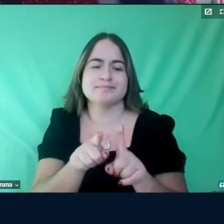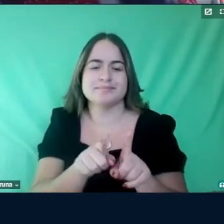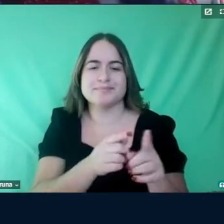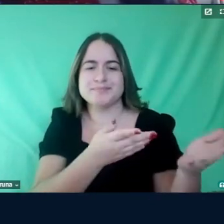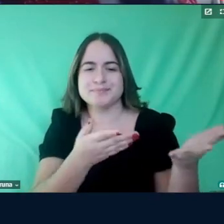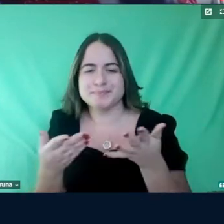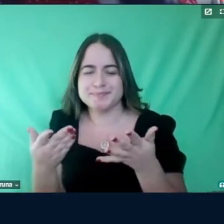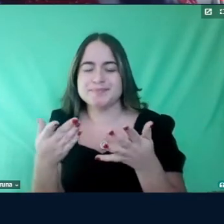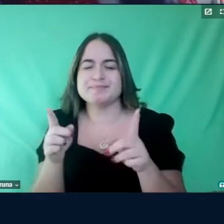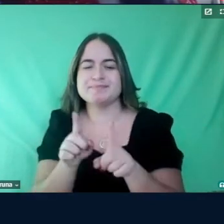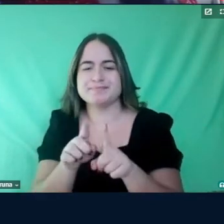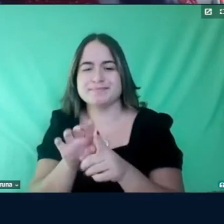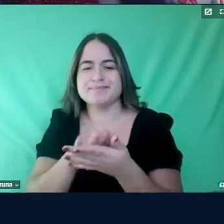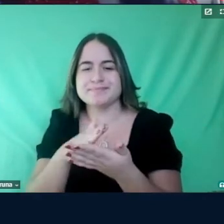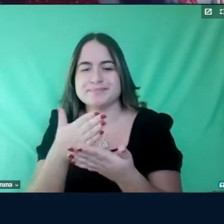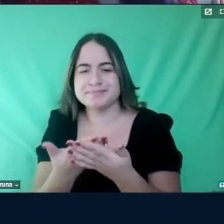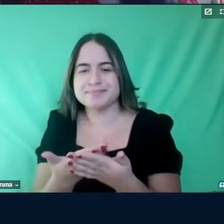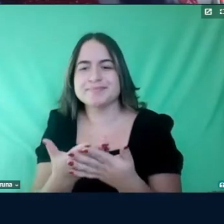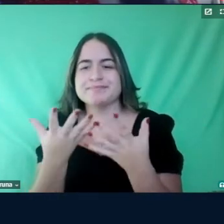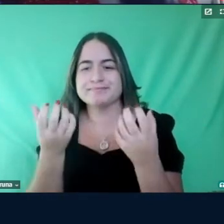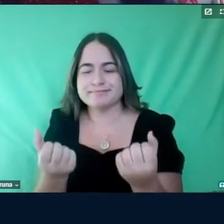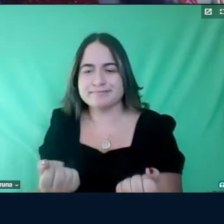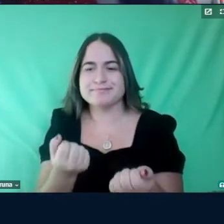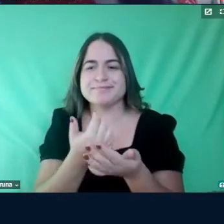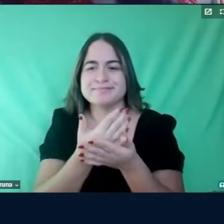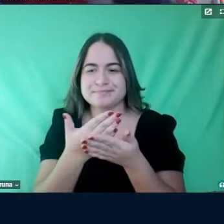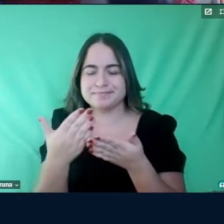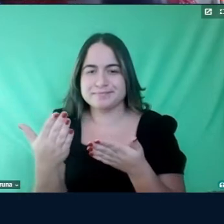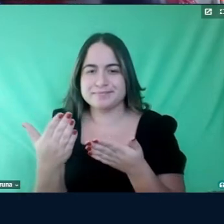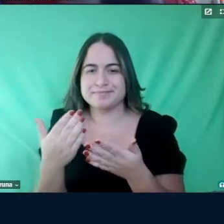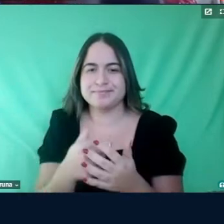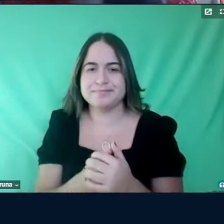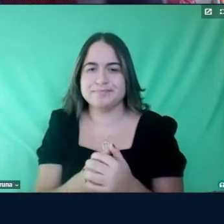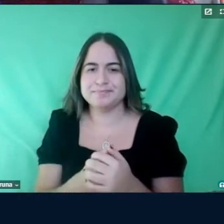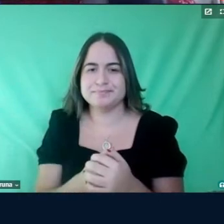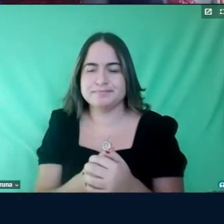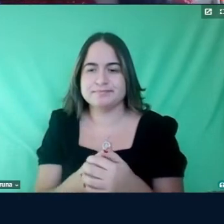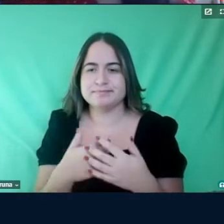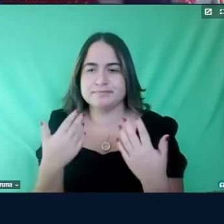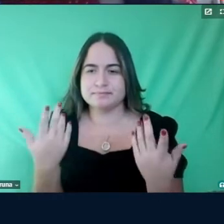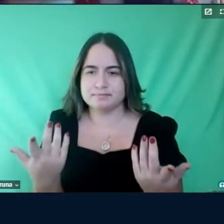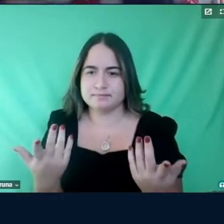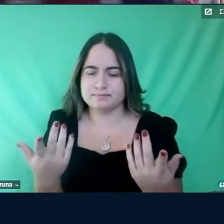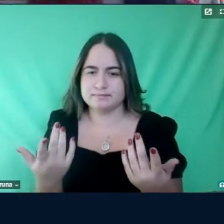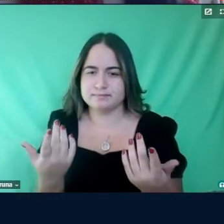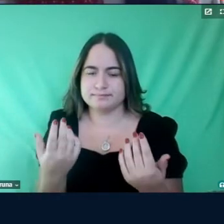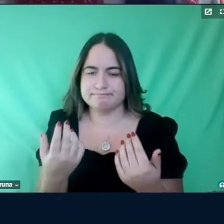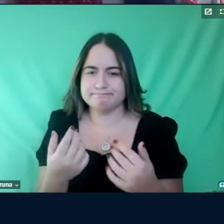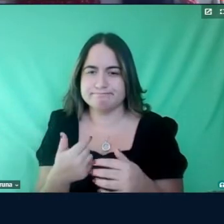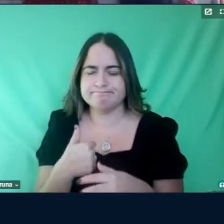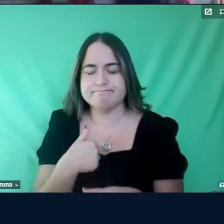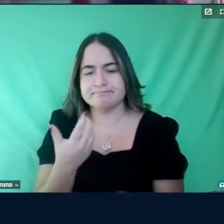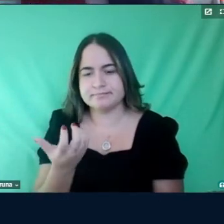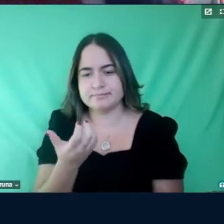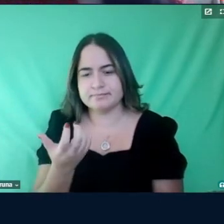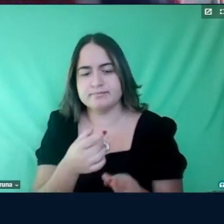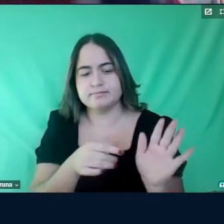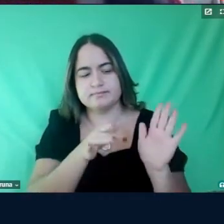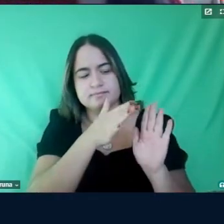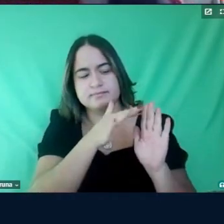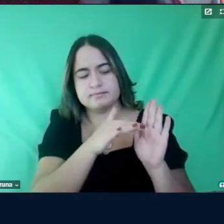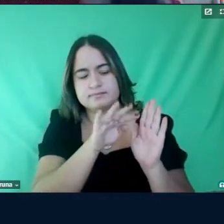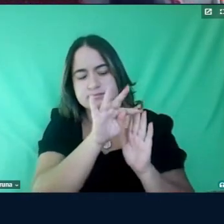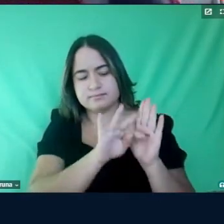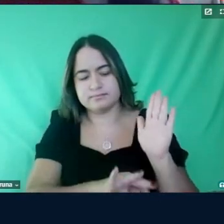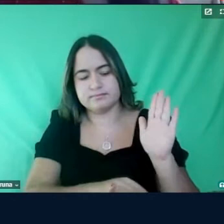intérpretes e vamos começar então. Muito bem, Cris, eu queria só destacar algumas coisas antes